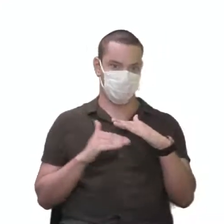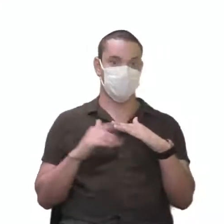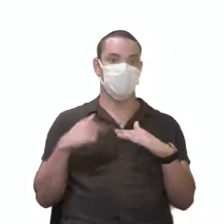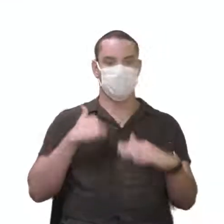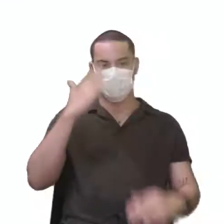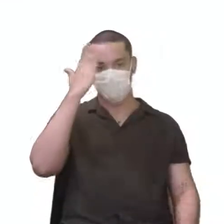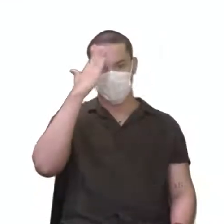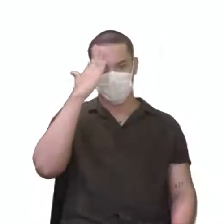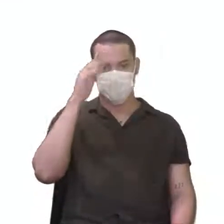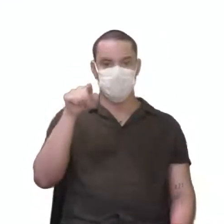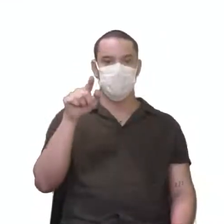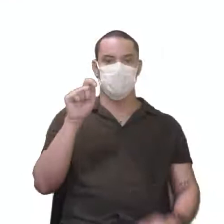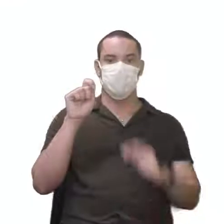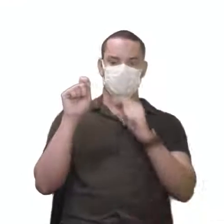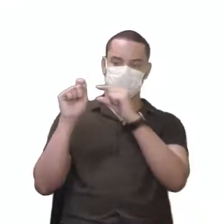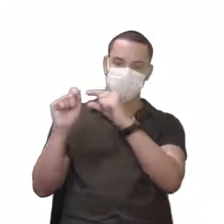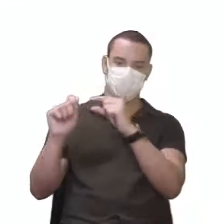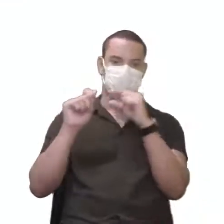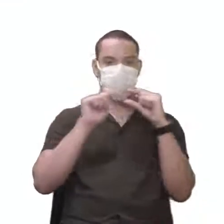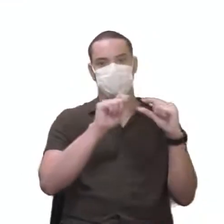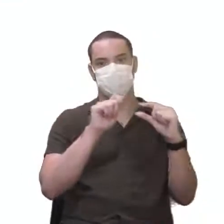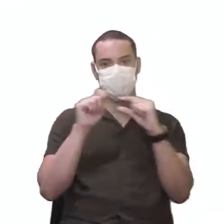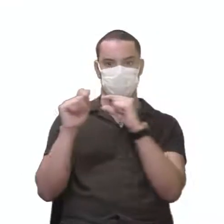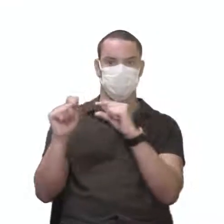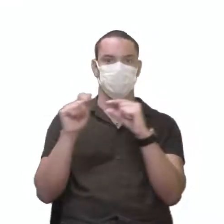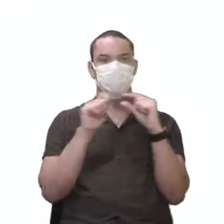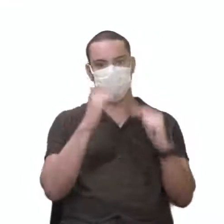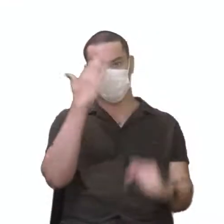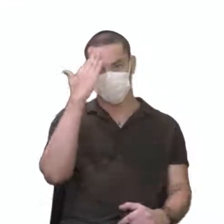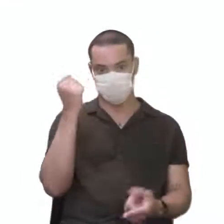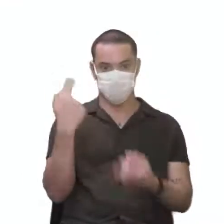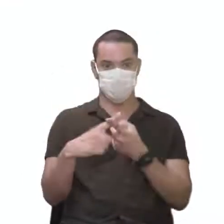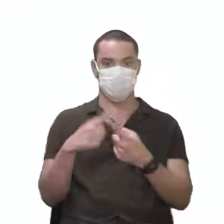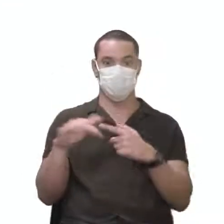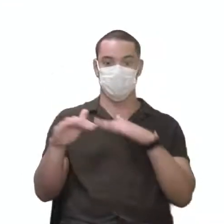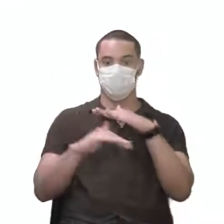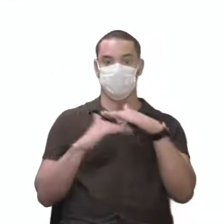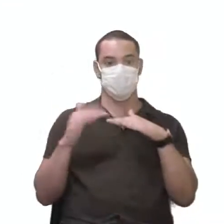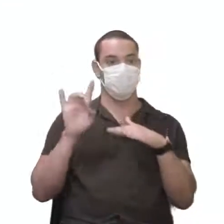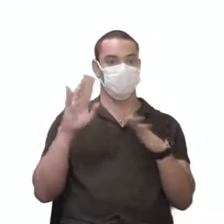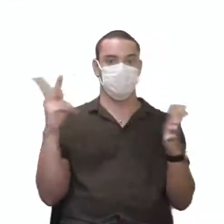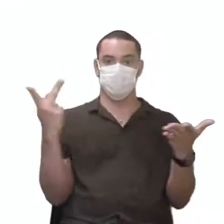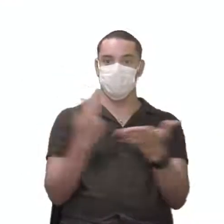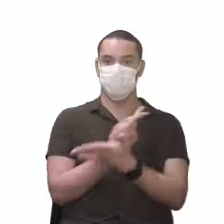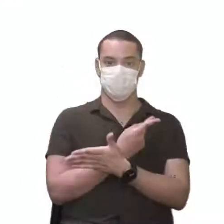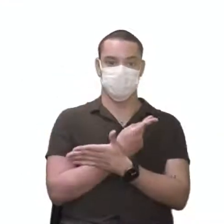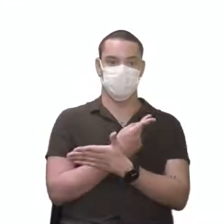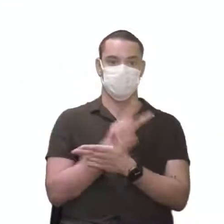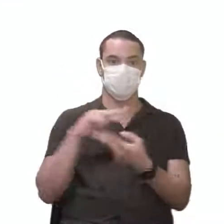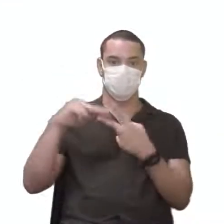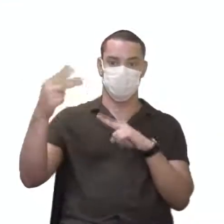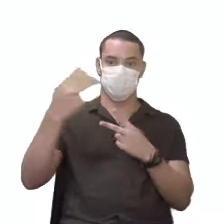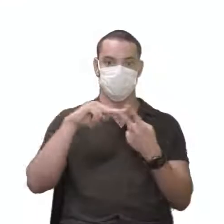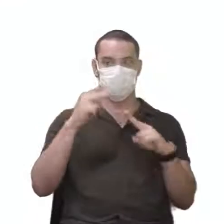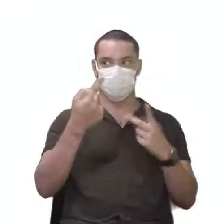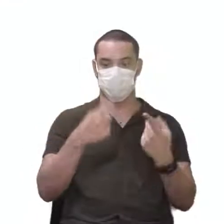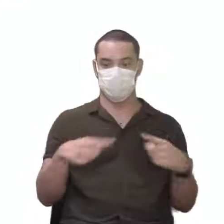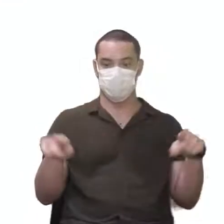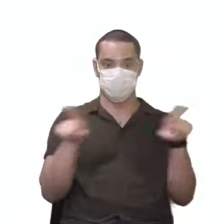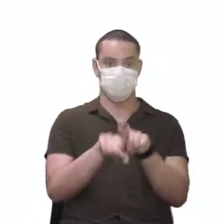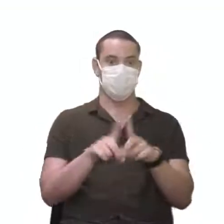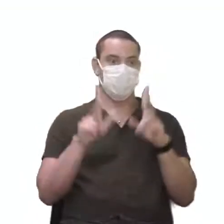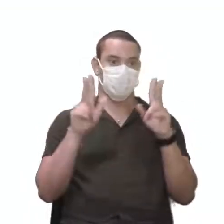saberia que você teria o gene Azinho-Azinho, porque a recessividade só ocorre em homozigose,